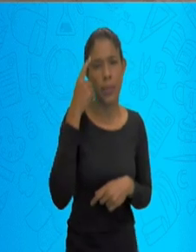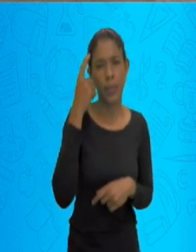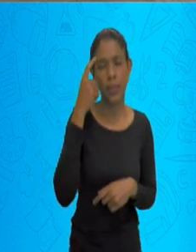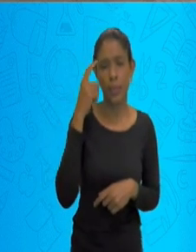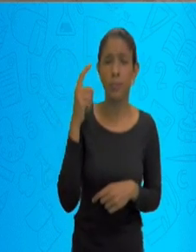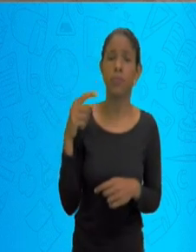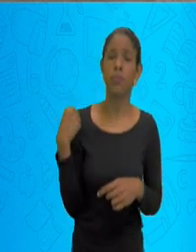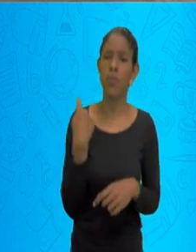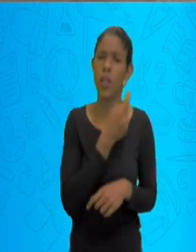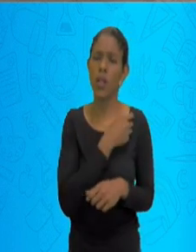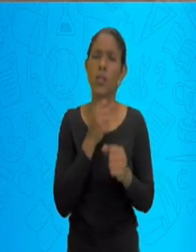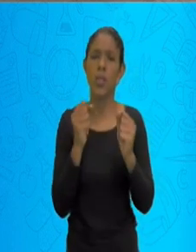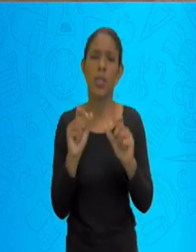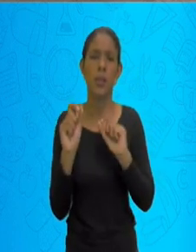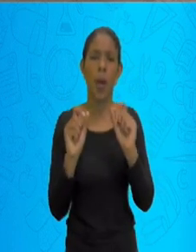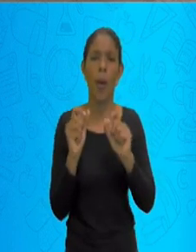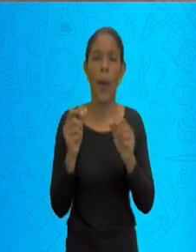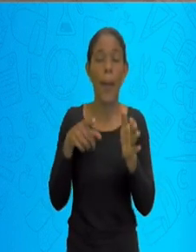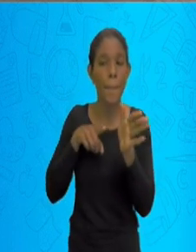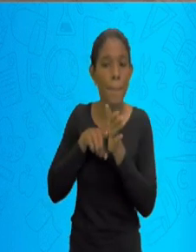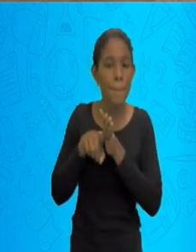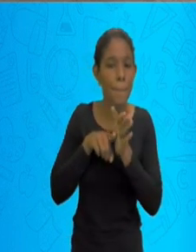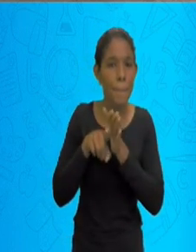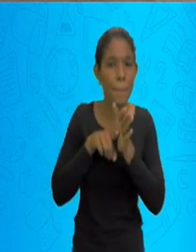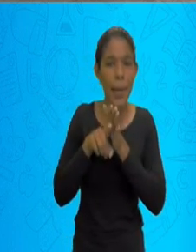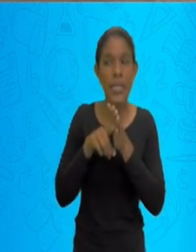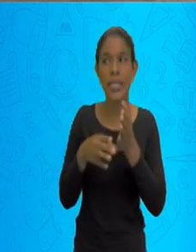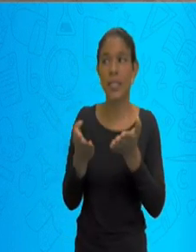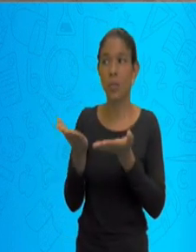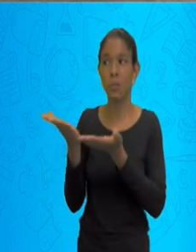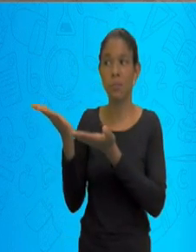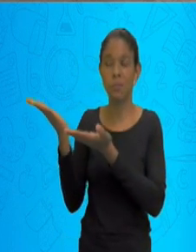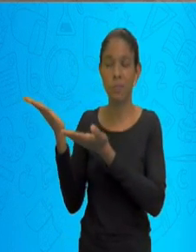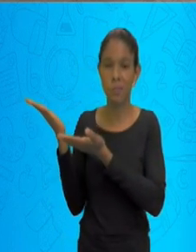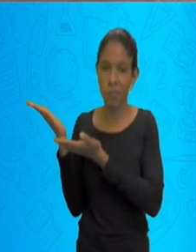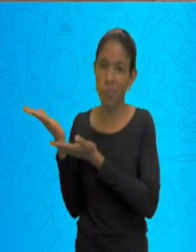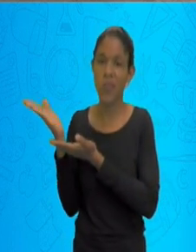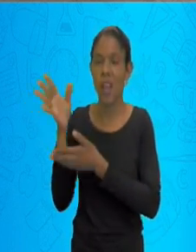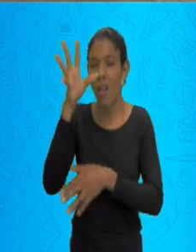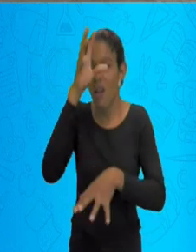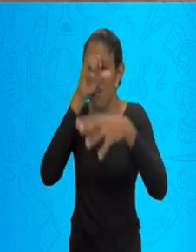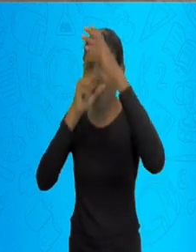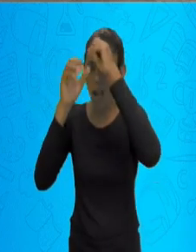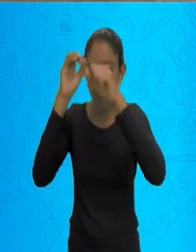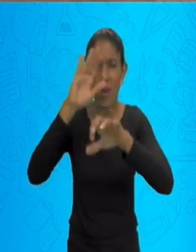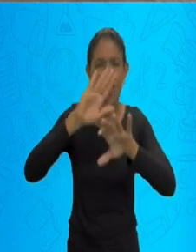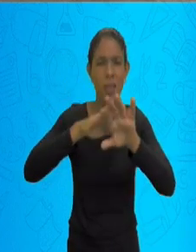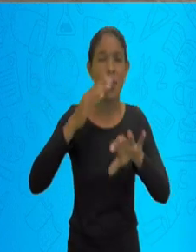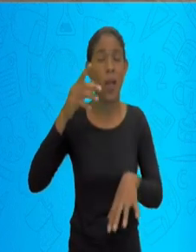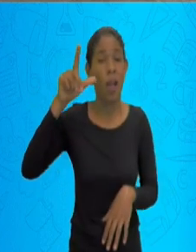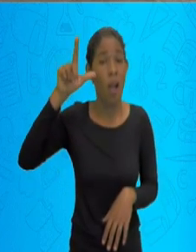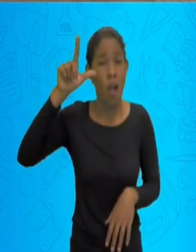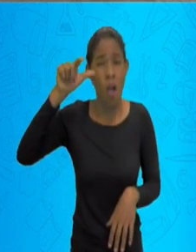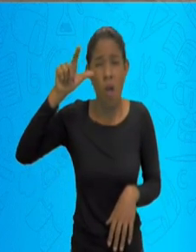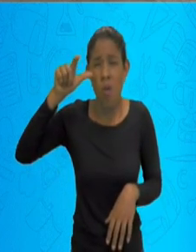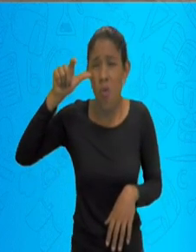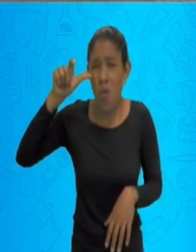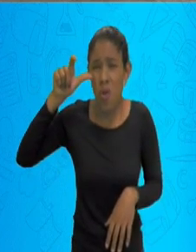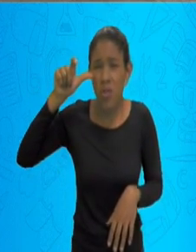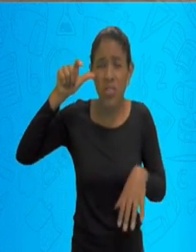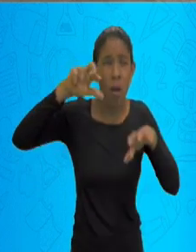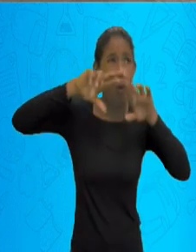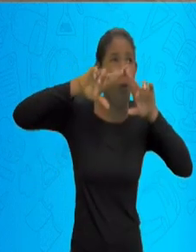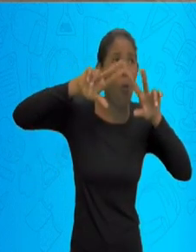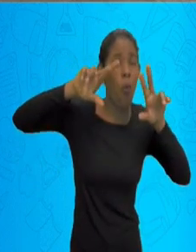nossas bibliografias e compreender um pouco mais. Existem várias curiosidades. E se a gente buscar as curiosidades